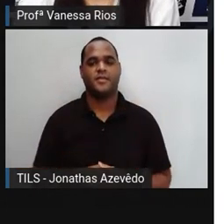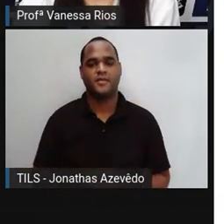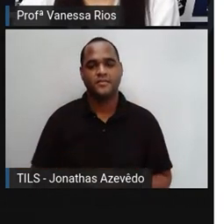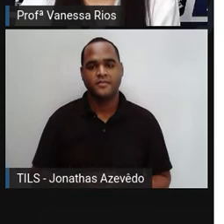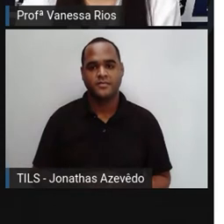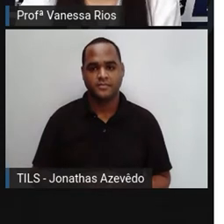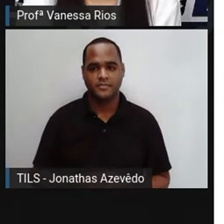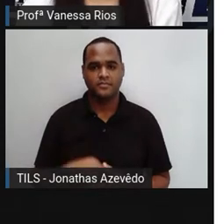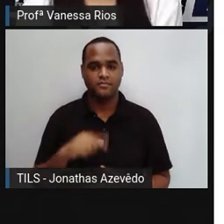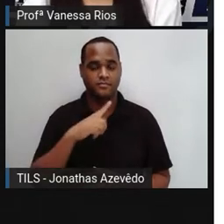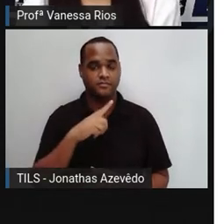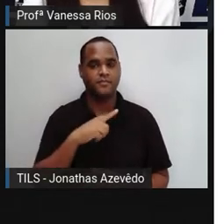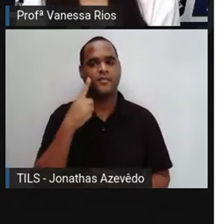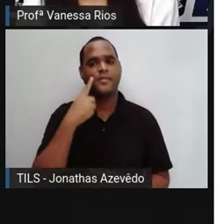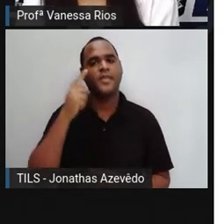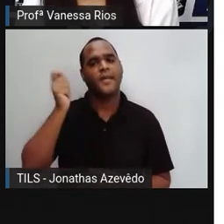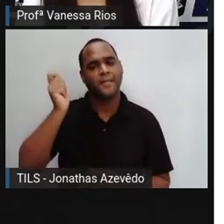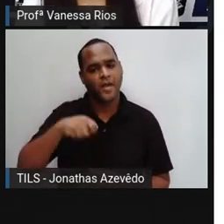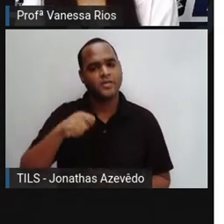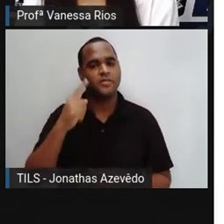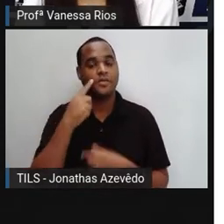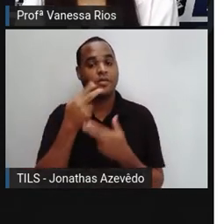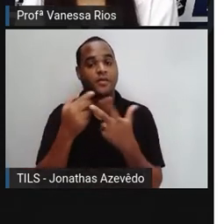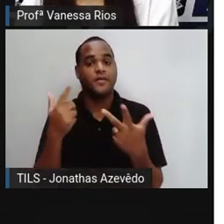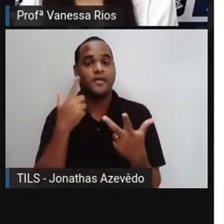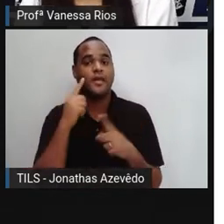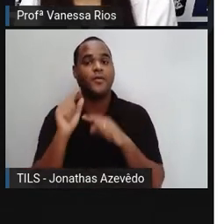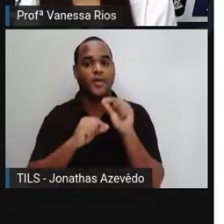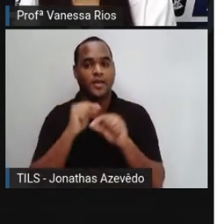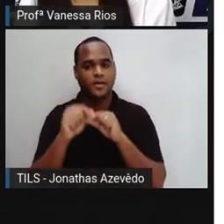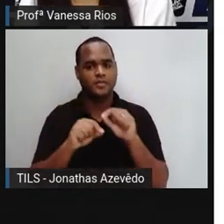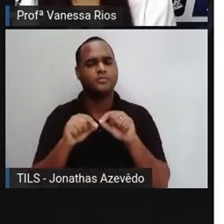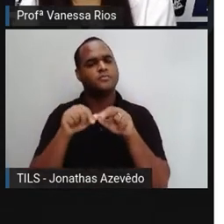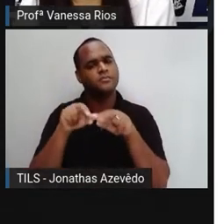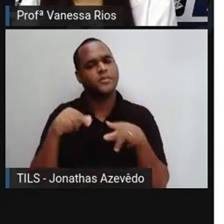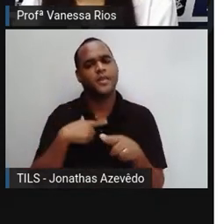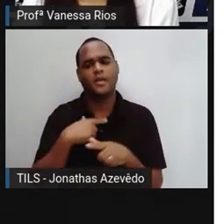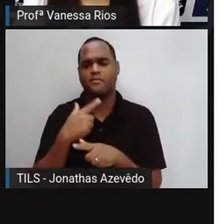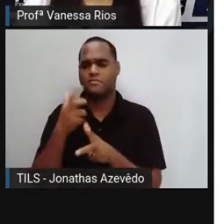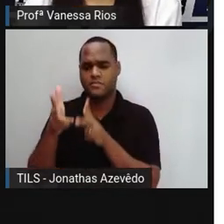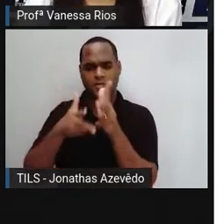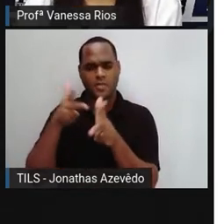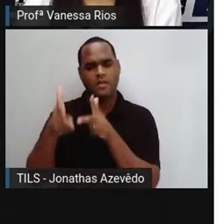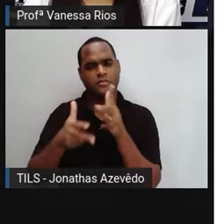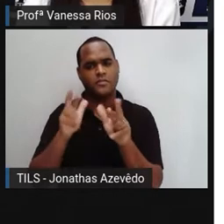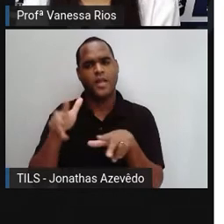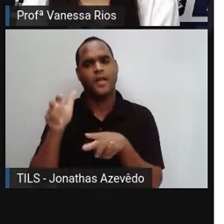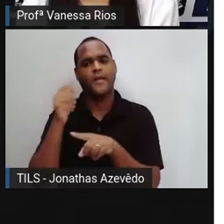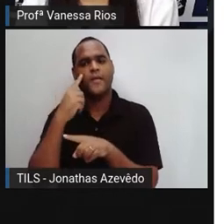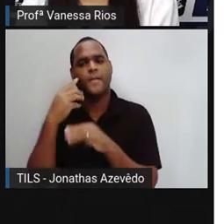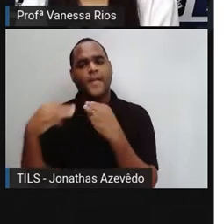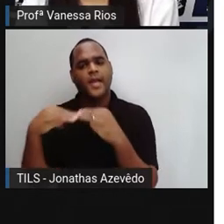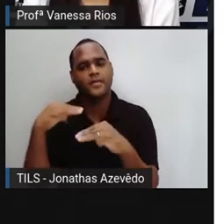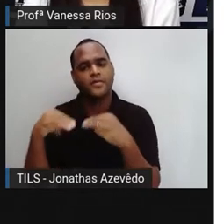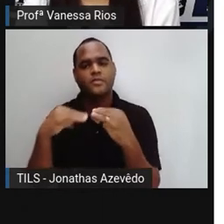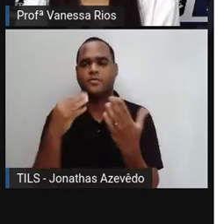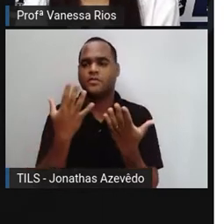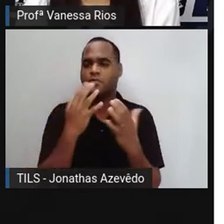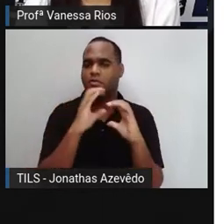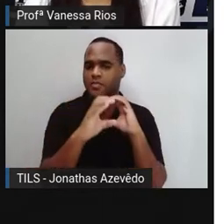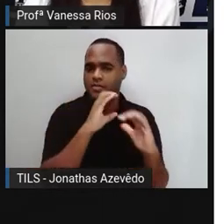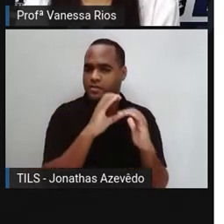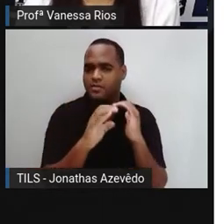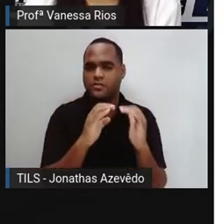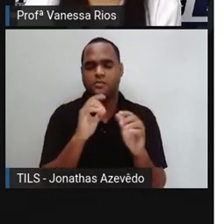Mas a linguagem, ela também pode ser uma linguagem não verbal. E é aquela que utiliza outros métodos de